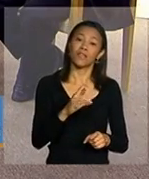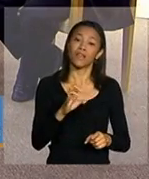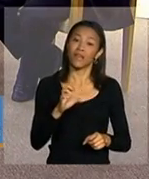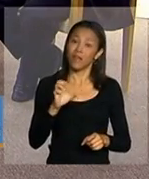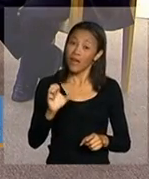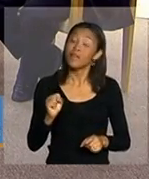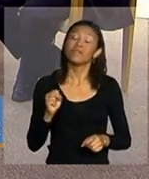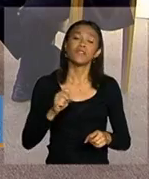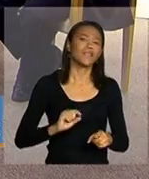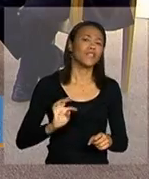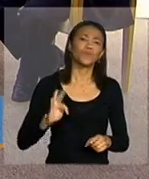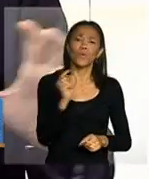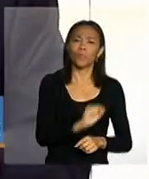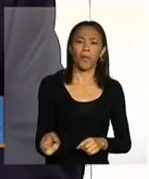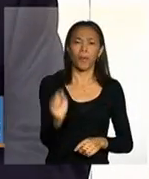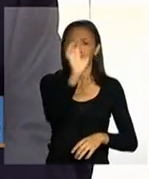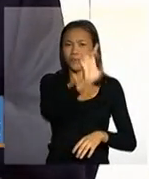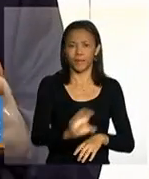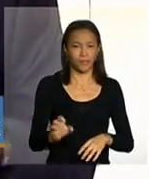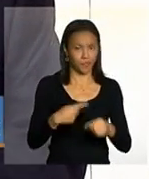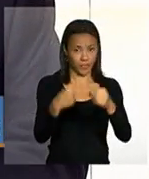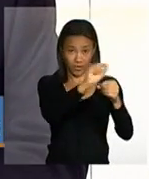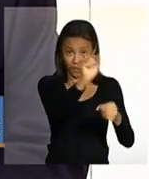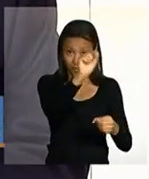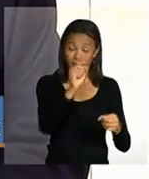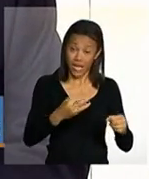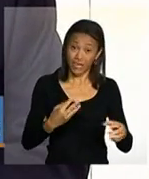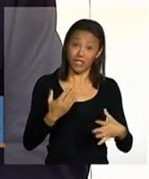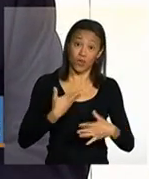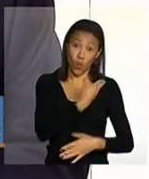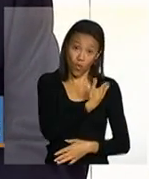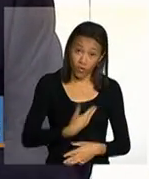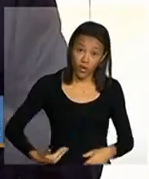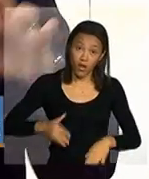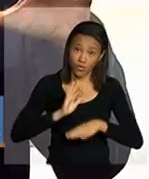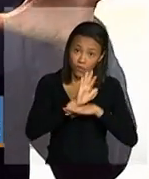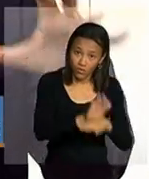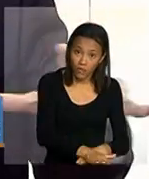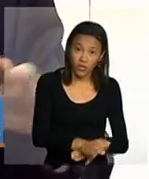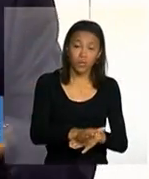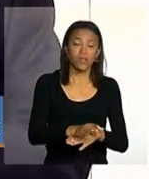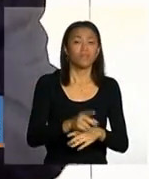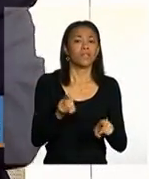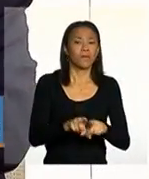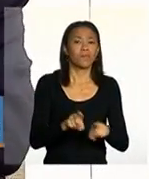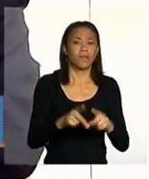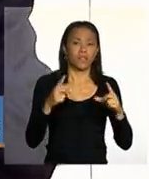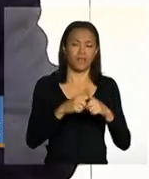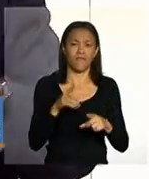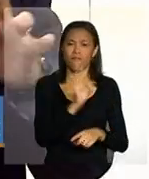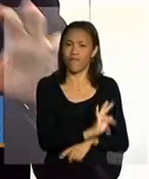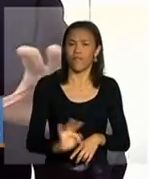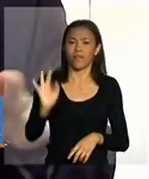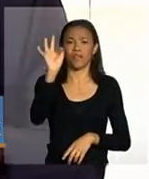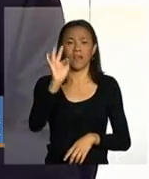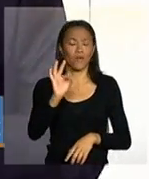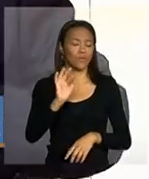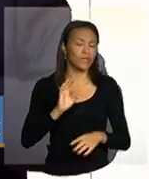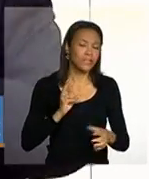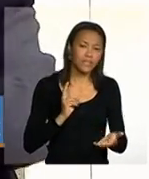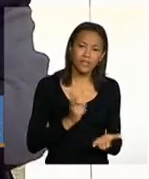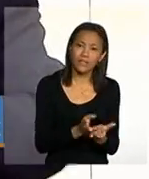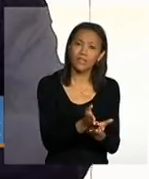brasileiros. Então, é essa grande presença do Estado brasileiro no nível federativo com essas três áreas, atuando